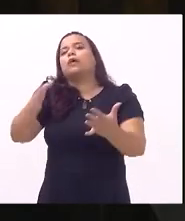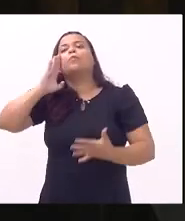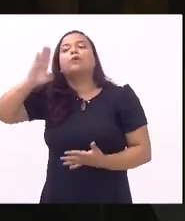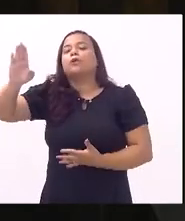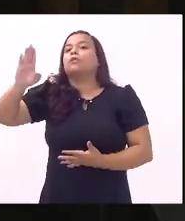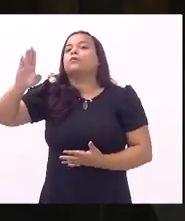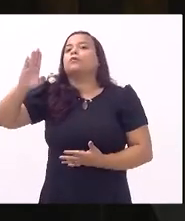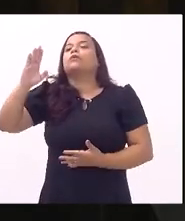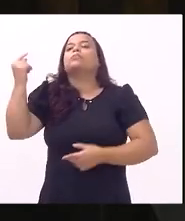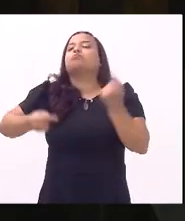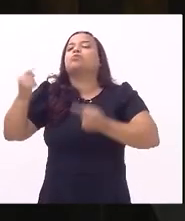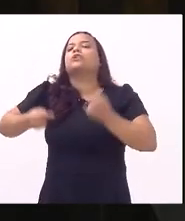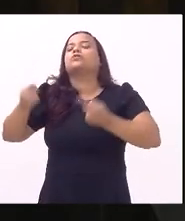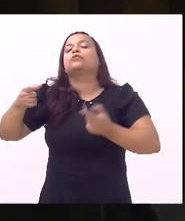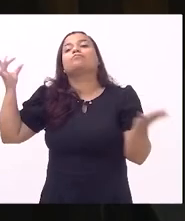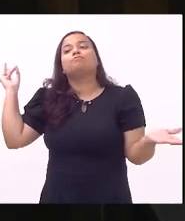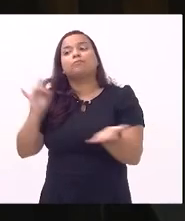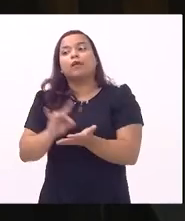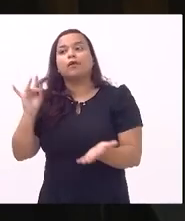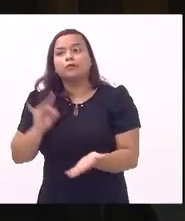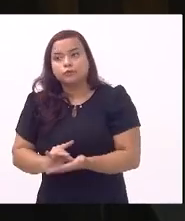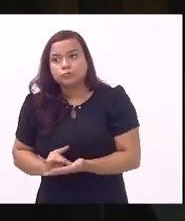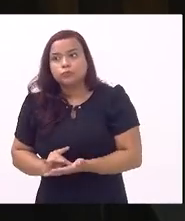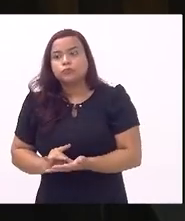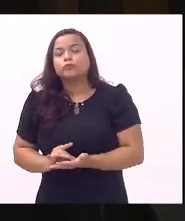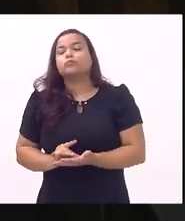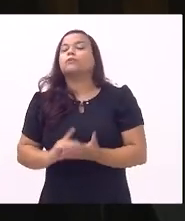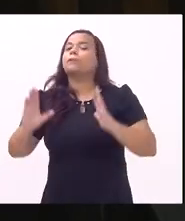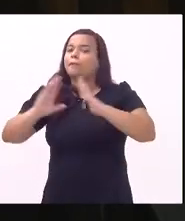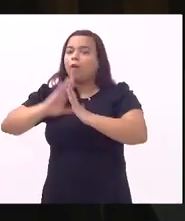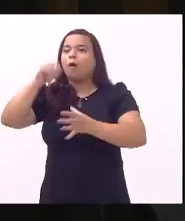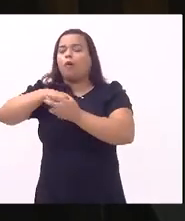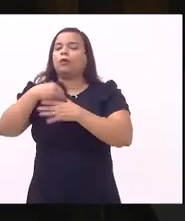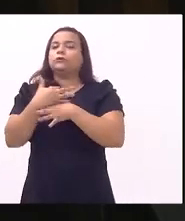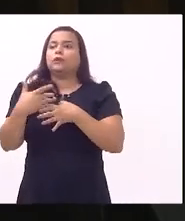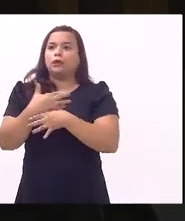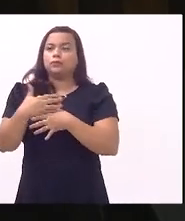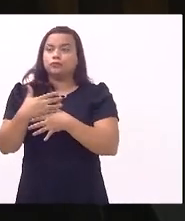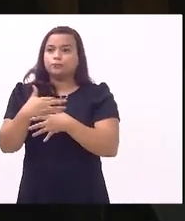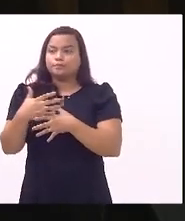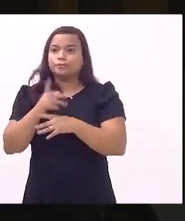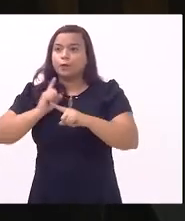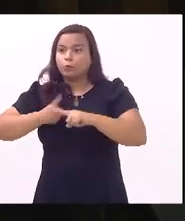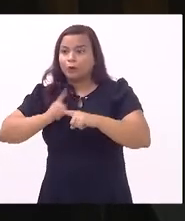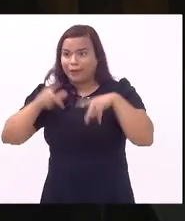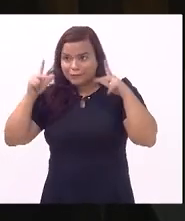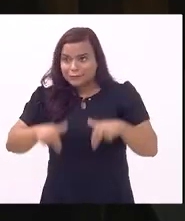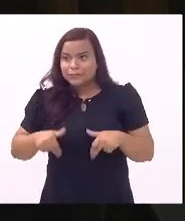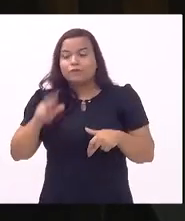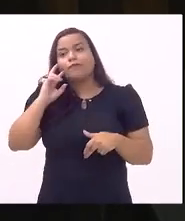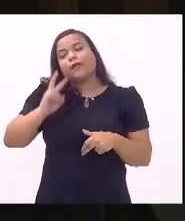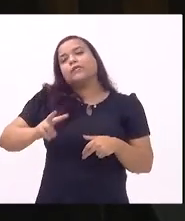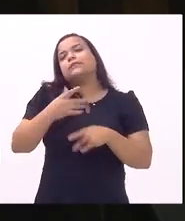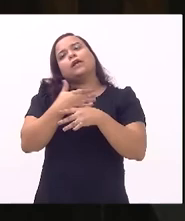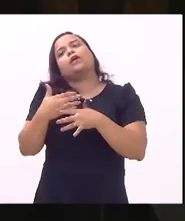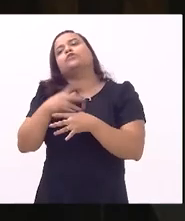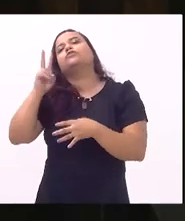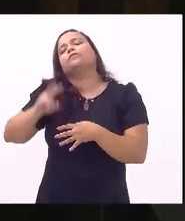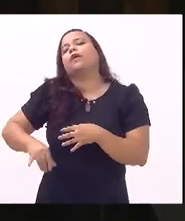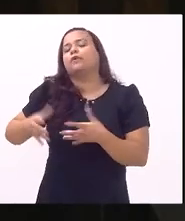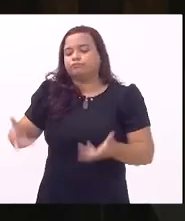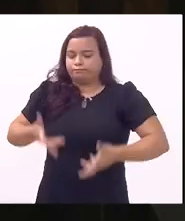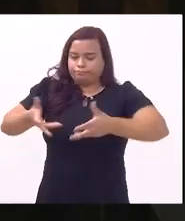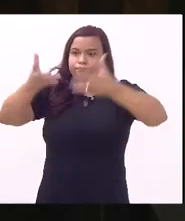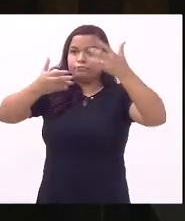os políticos que realmente moram na cidade porque só assim a cidade ela vai evoluir ela vai